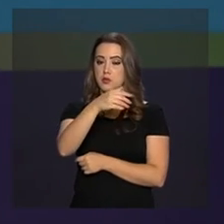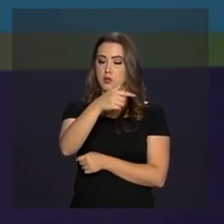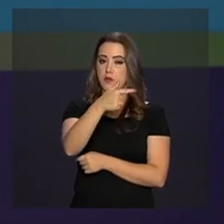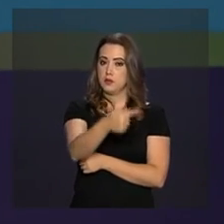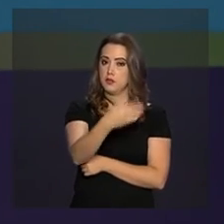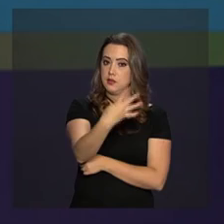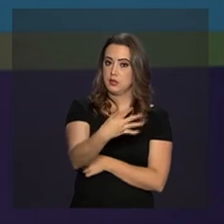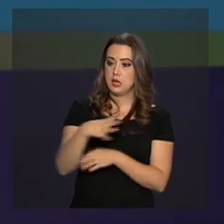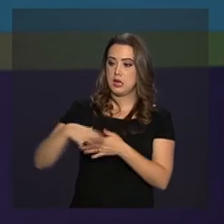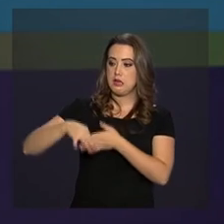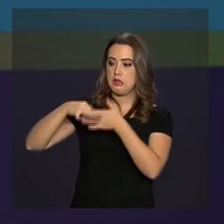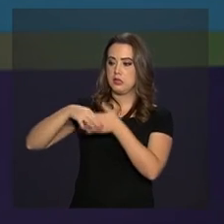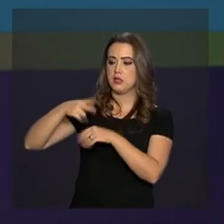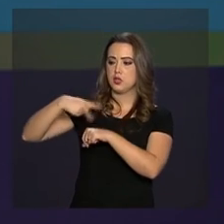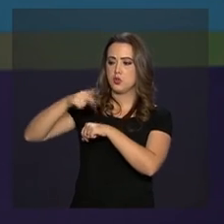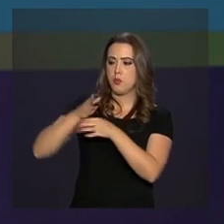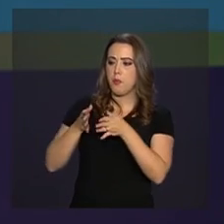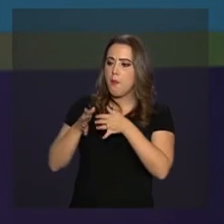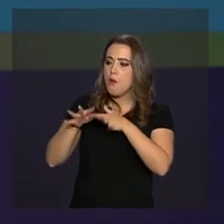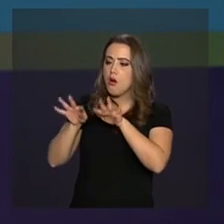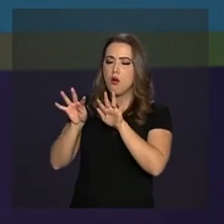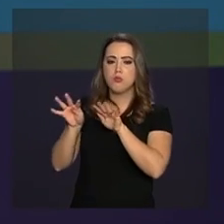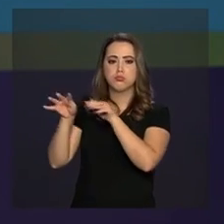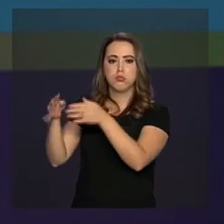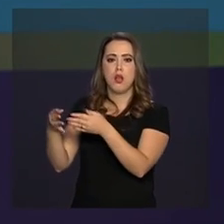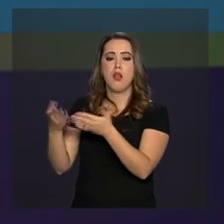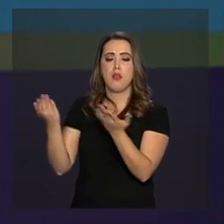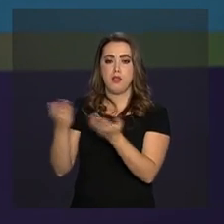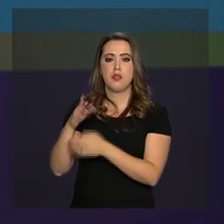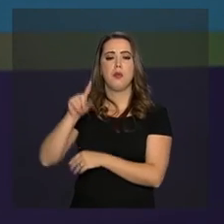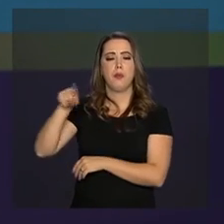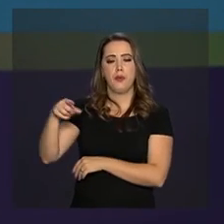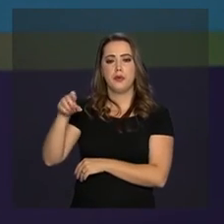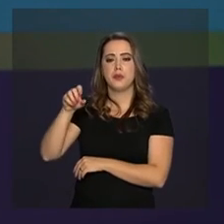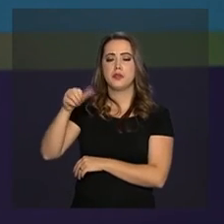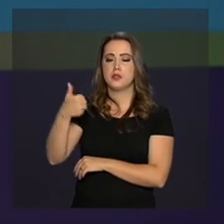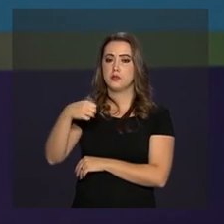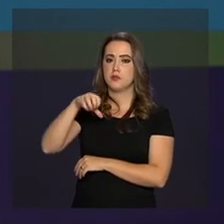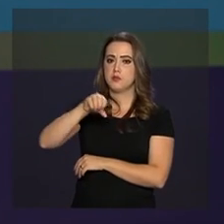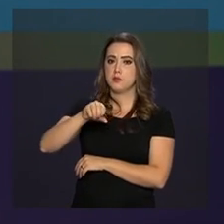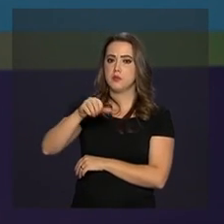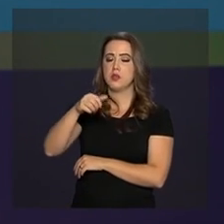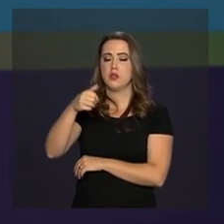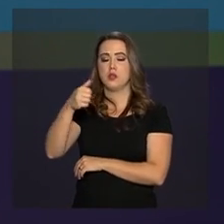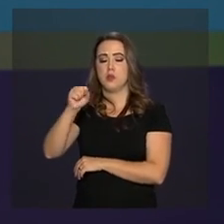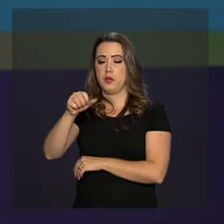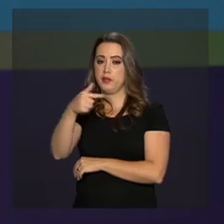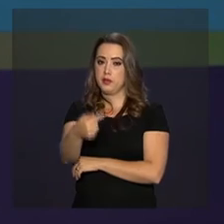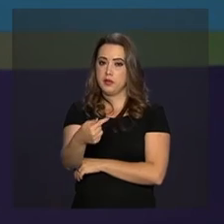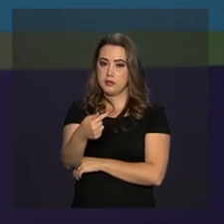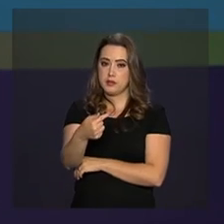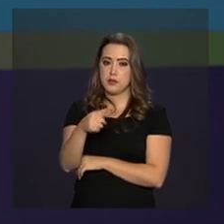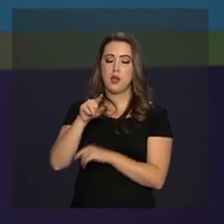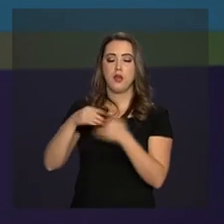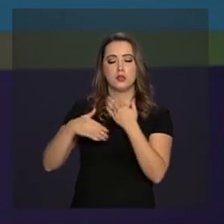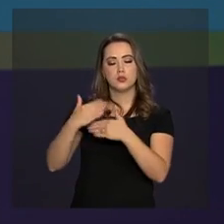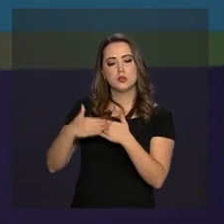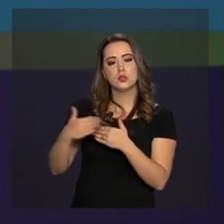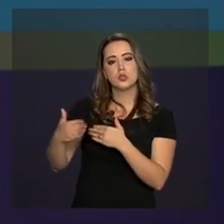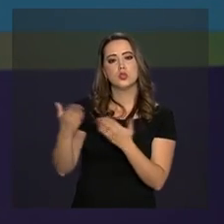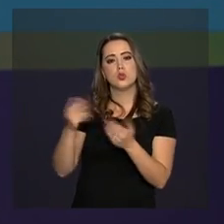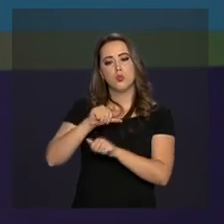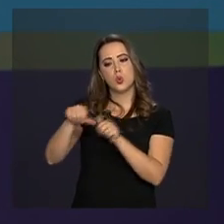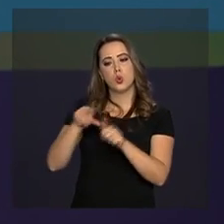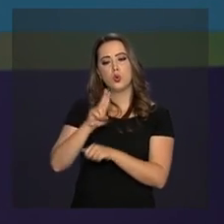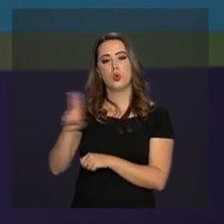líderes mundiais. Em 87, passou a ter esse nome que tem hoje. E, próximo bloco agora, eu queria mostrar um pouco